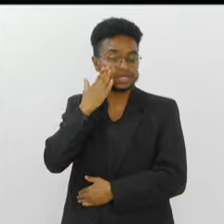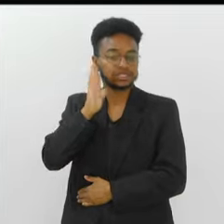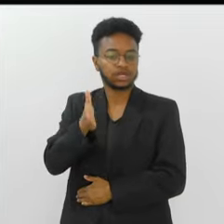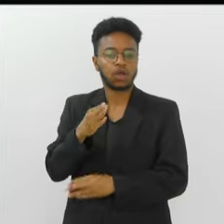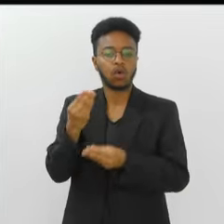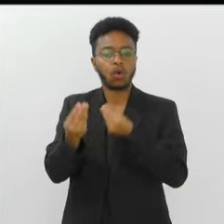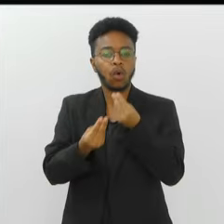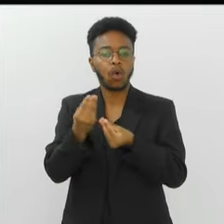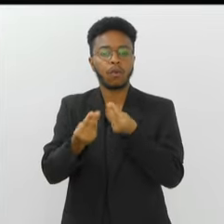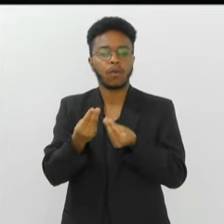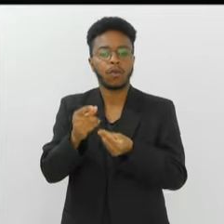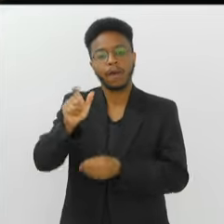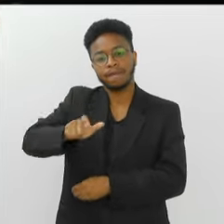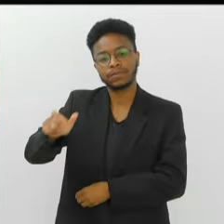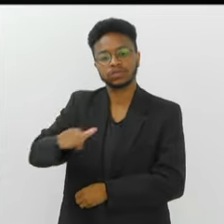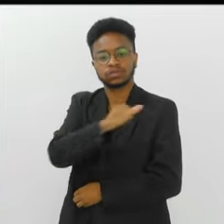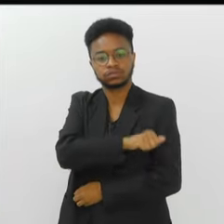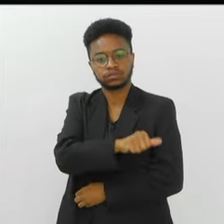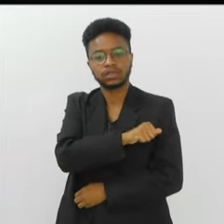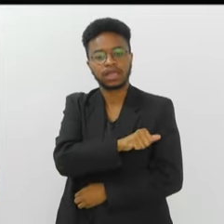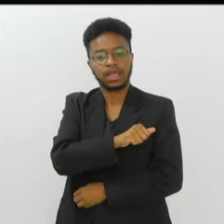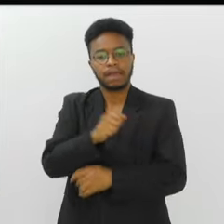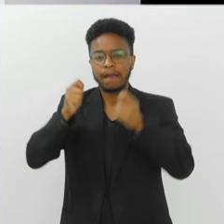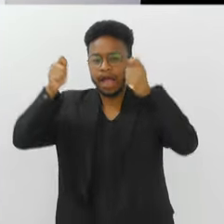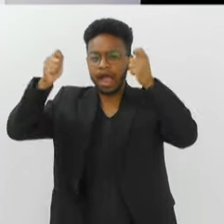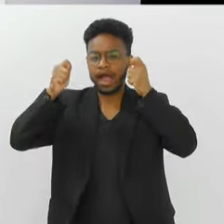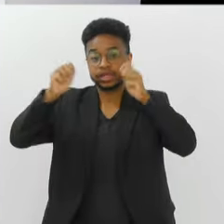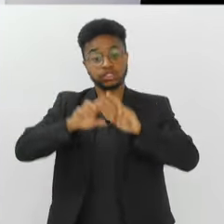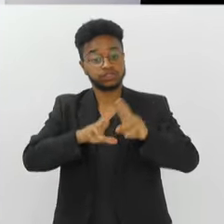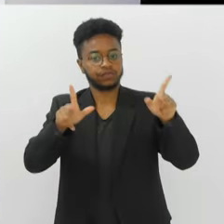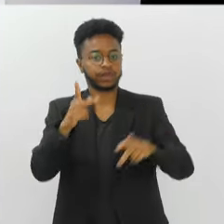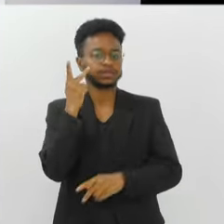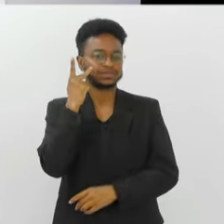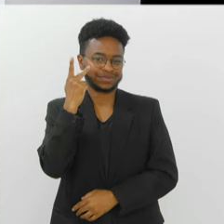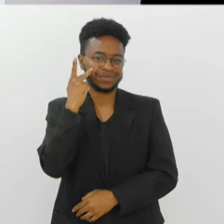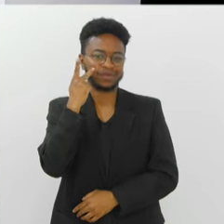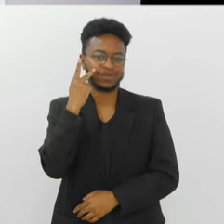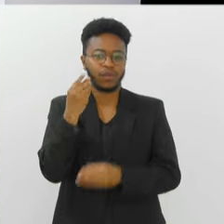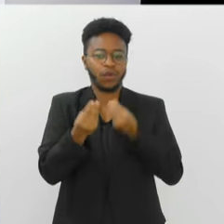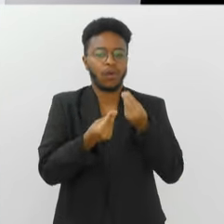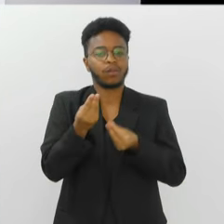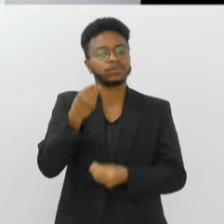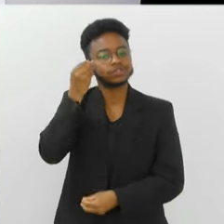Rio, o Carioca, vibra, que é muito diferente da maneira como São Paulo vive,